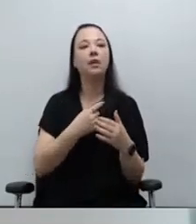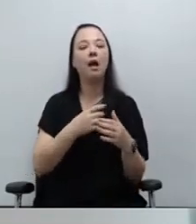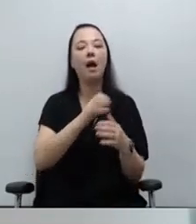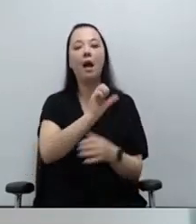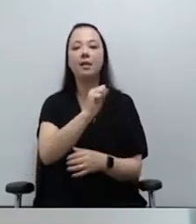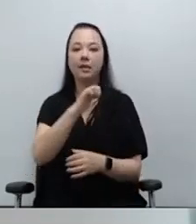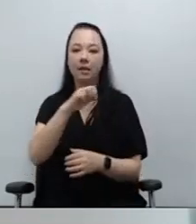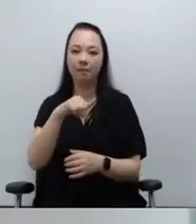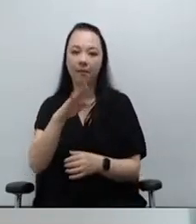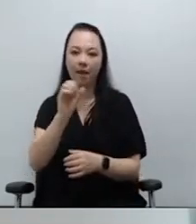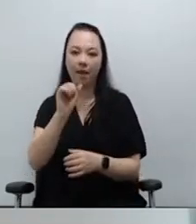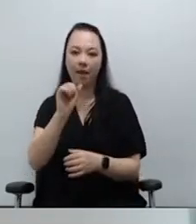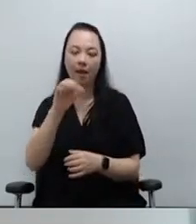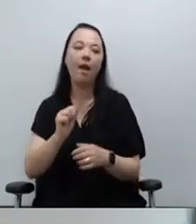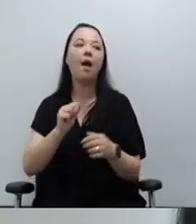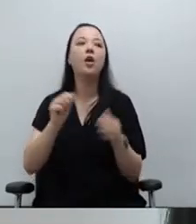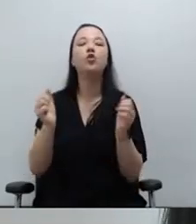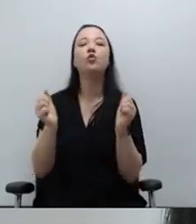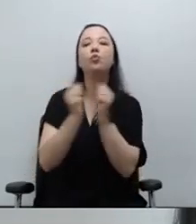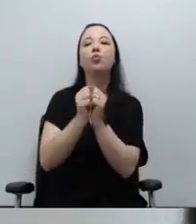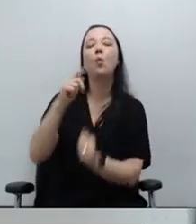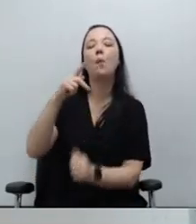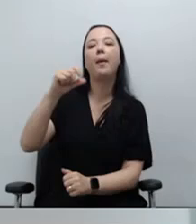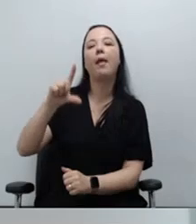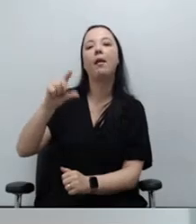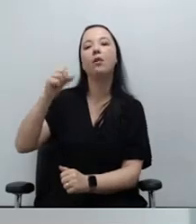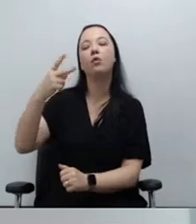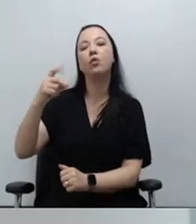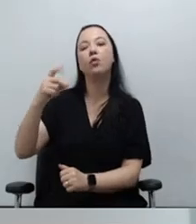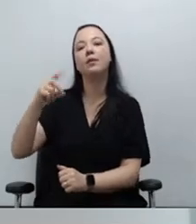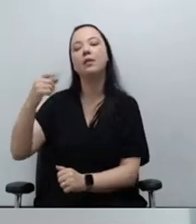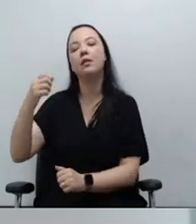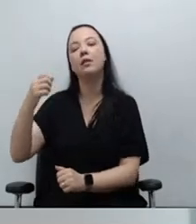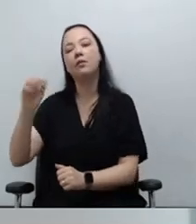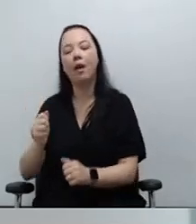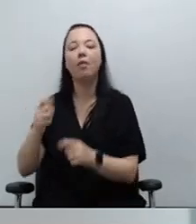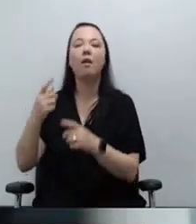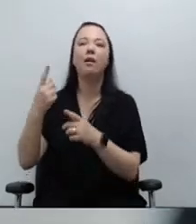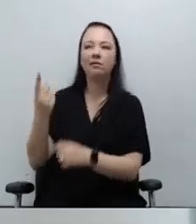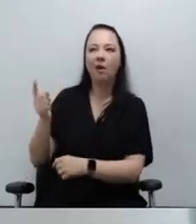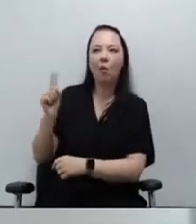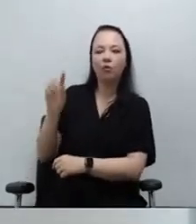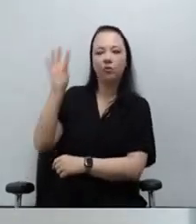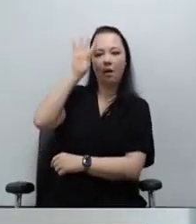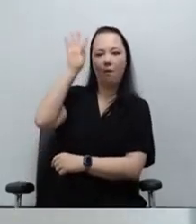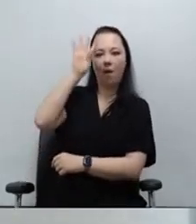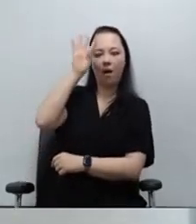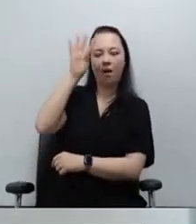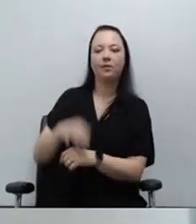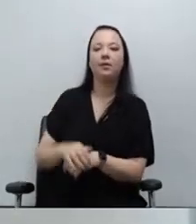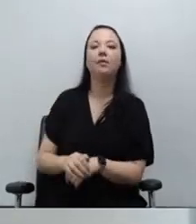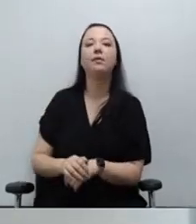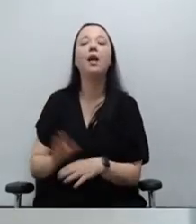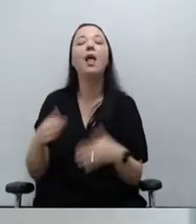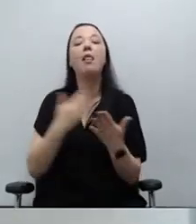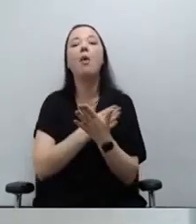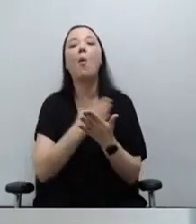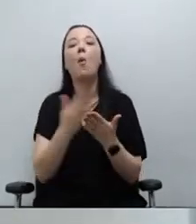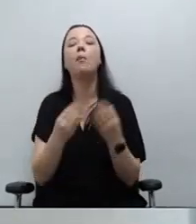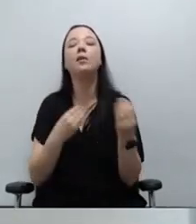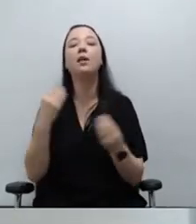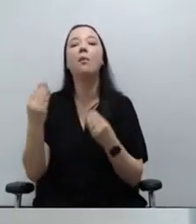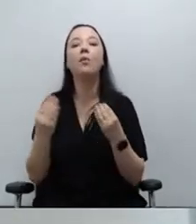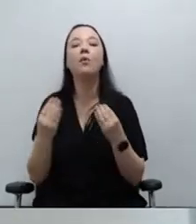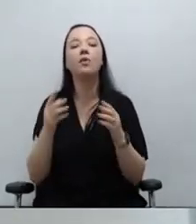e a entrada do PLC 47 de 2024 na última quarta-feira. Iniciamos as articulações específicas com vista da